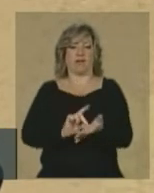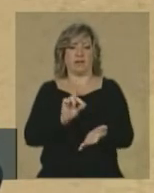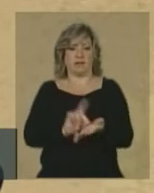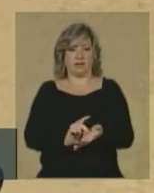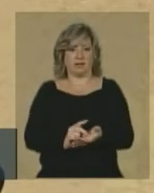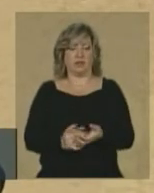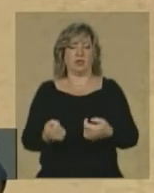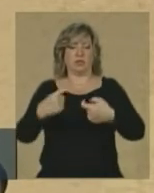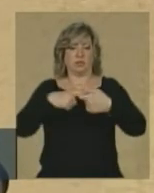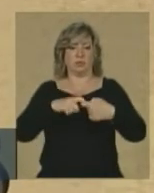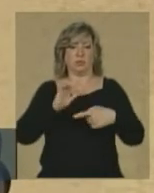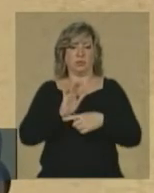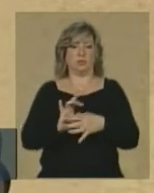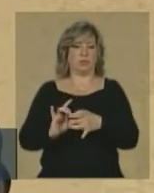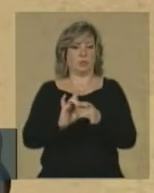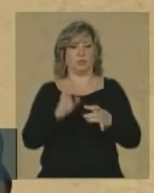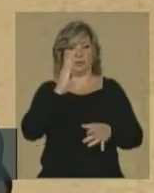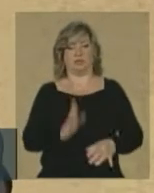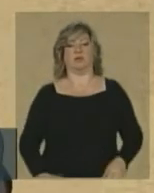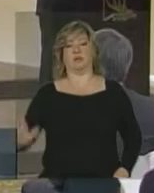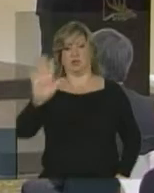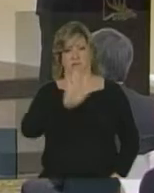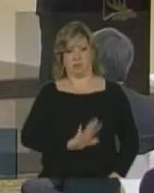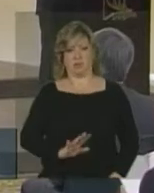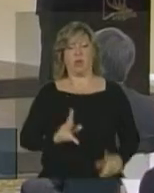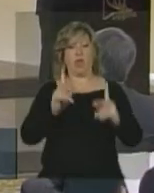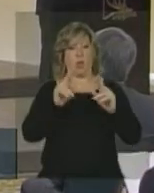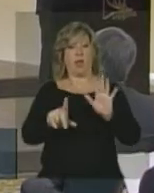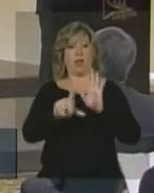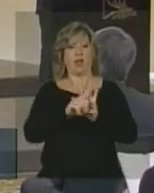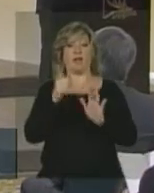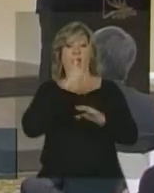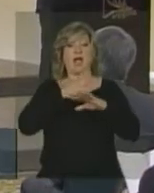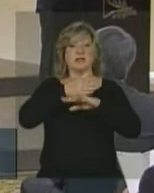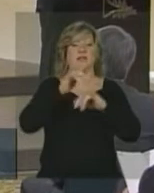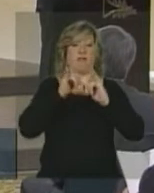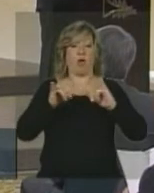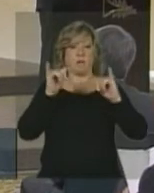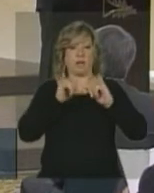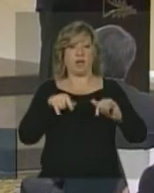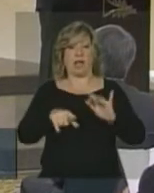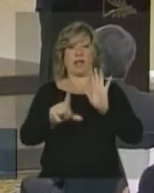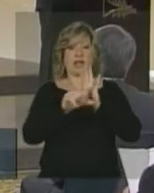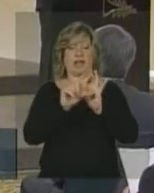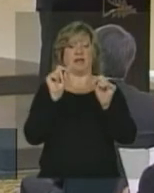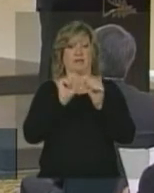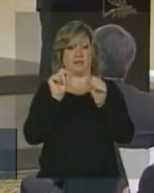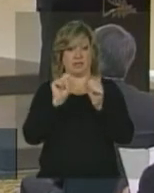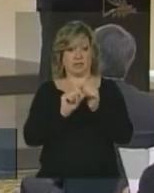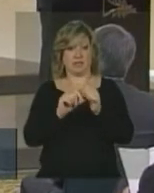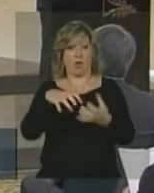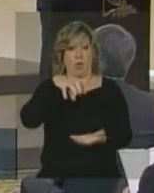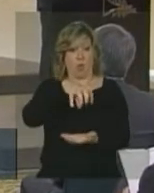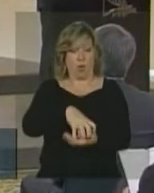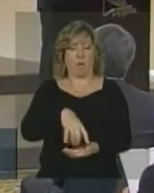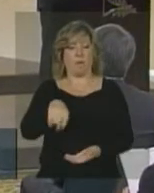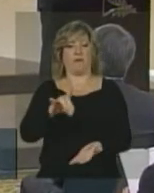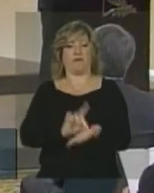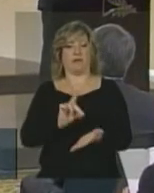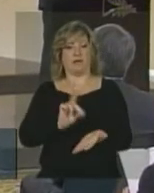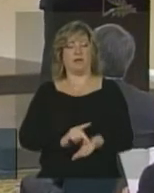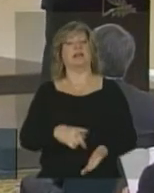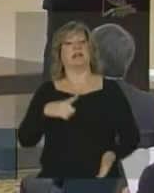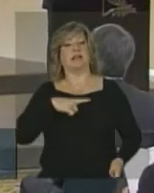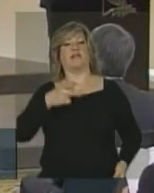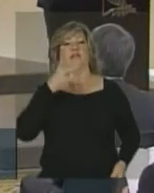nacional. Assim como acontece com a lei de acesso às informações a lei que cria a Comissão da Verdade prevê